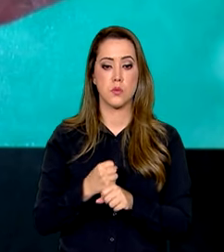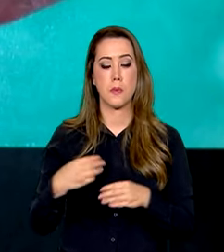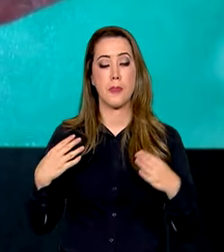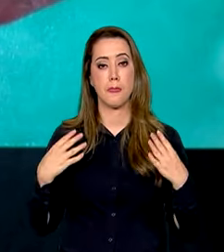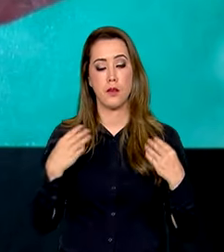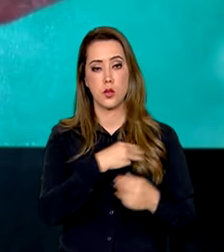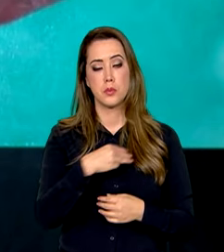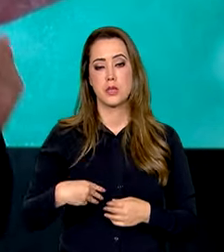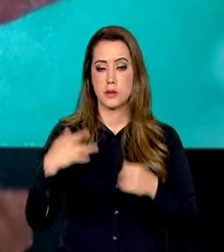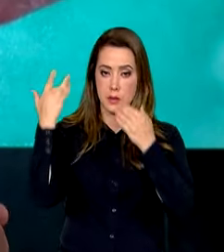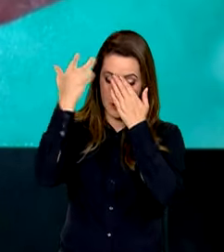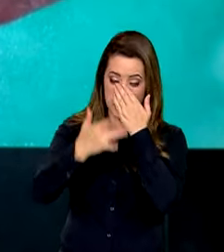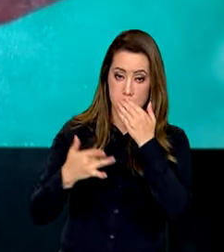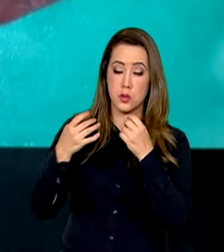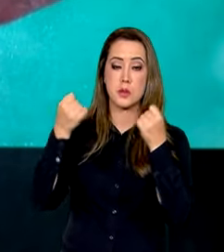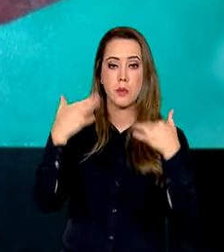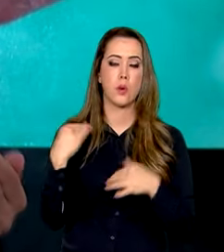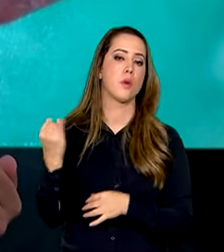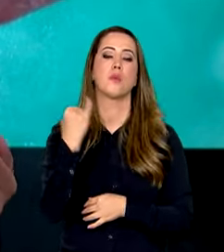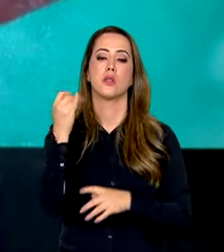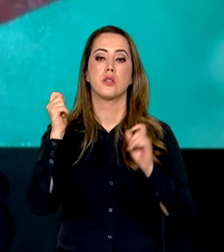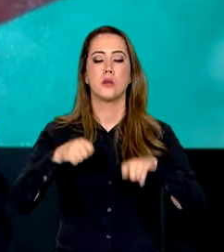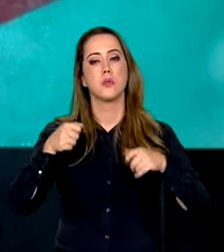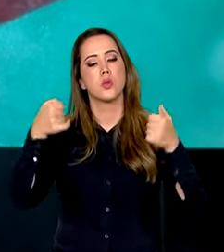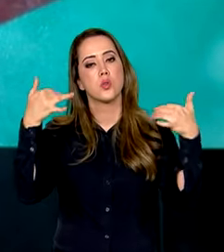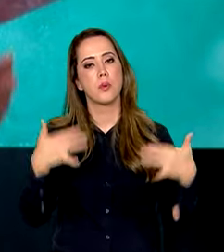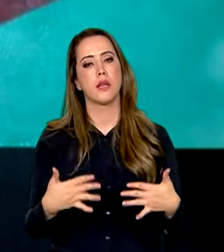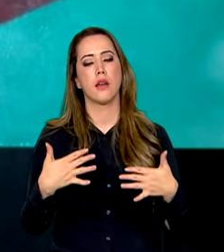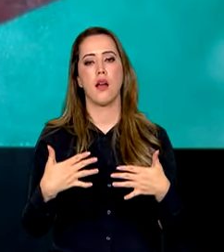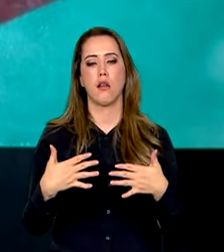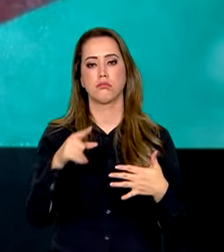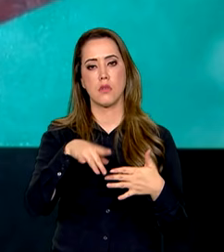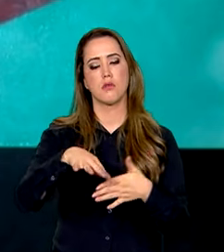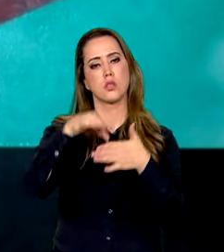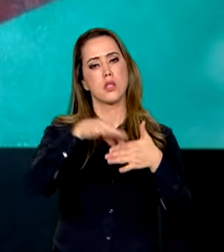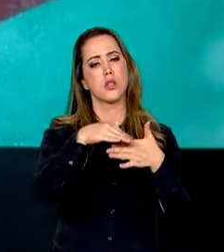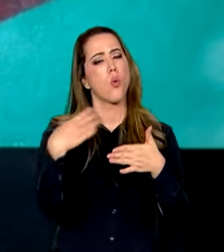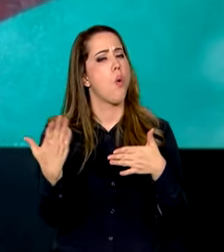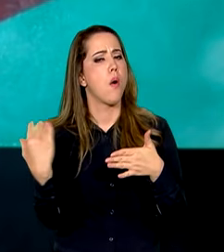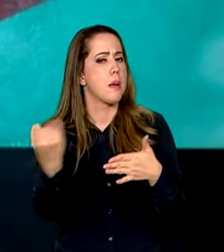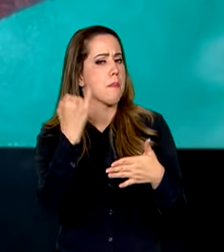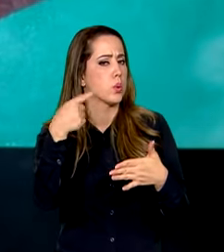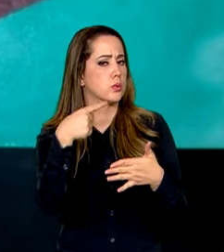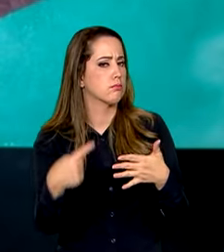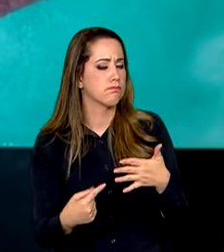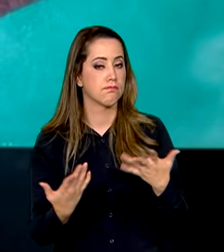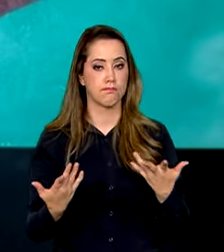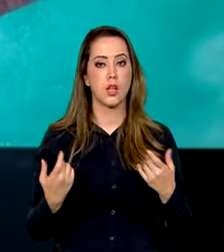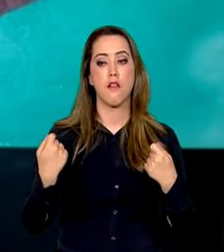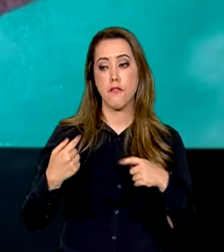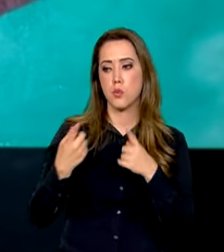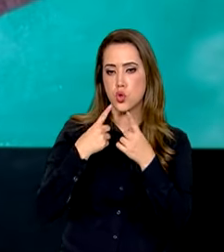a importância, foi explicar para os líderes do conteúdo dessa medida e vamos